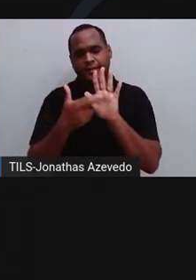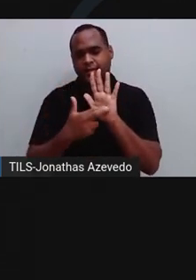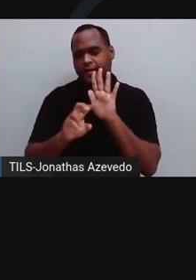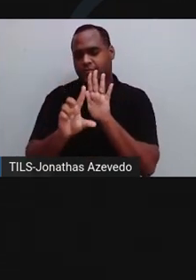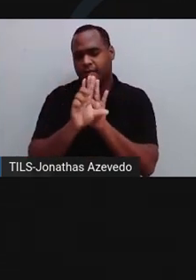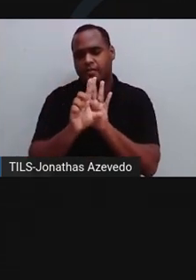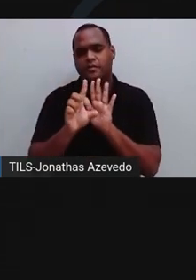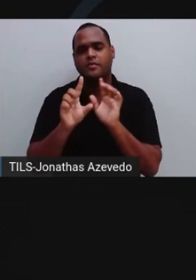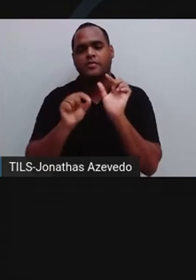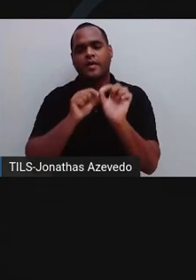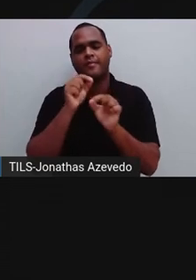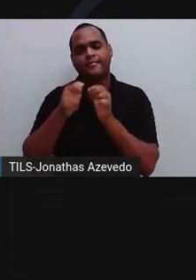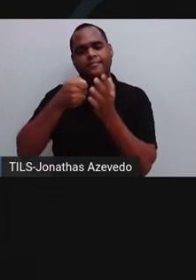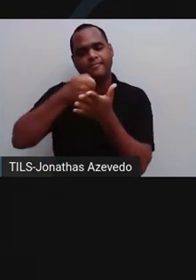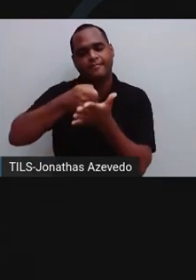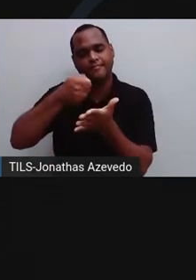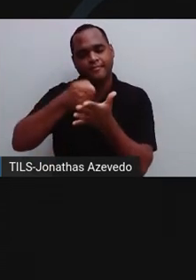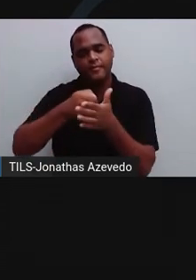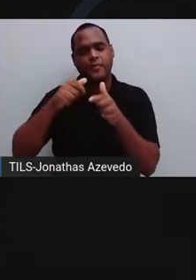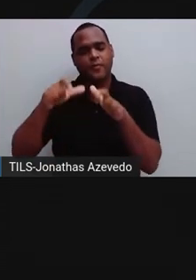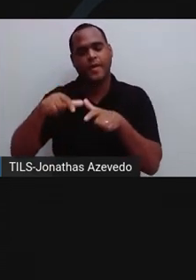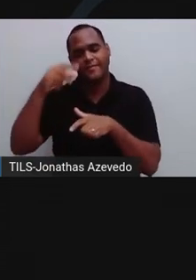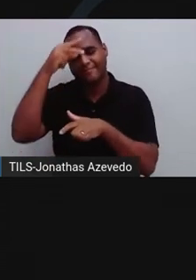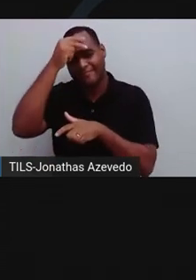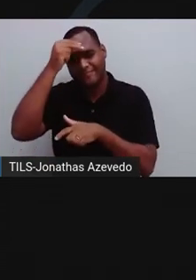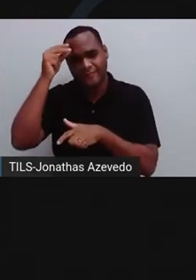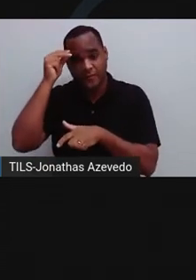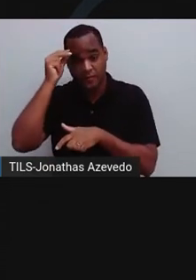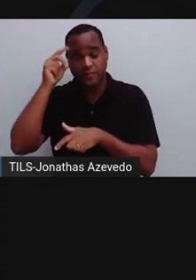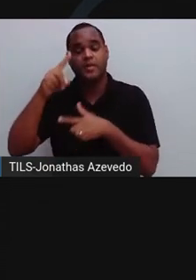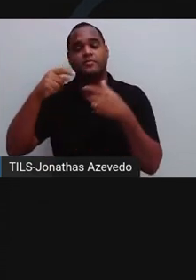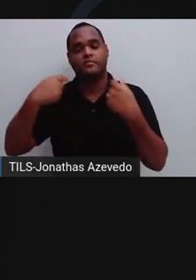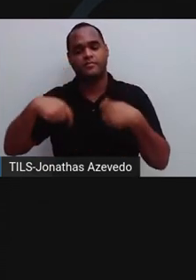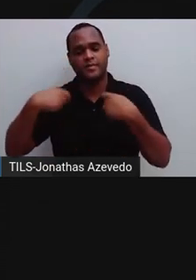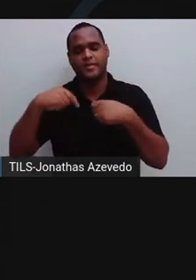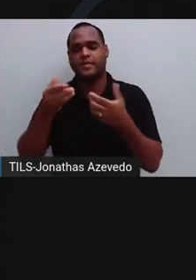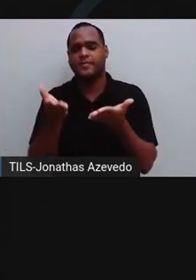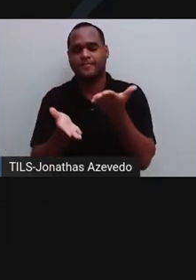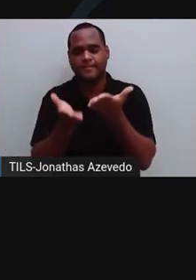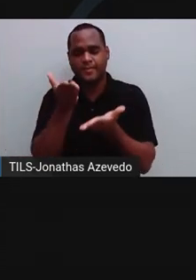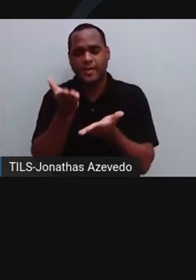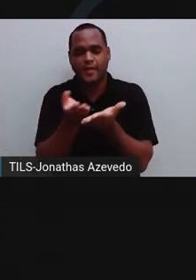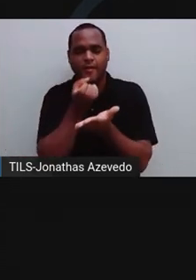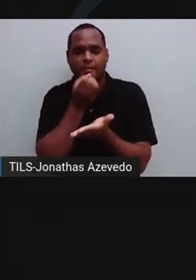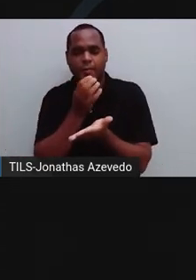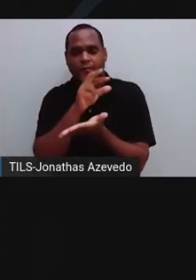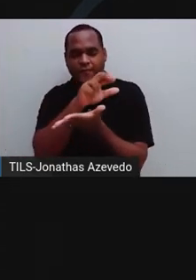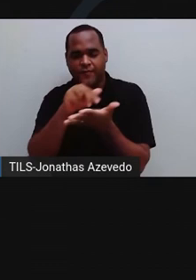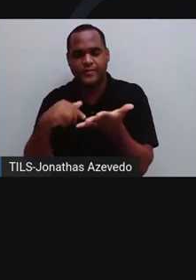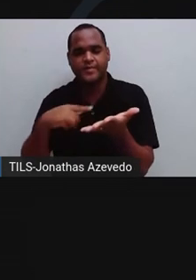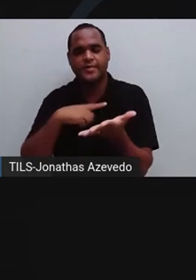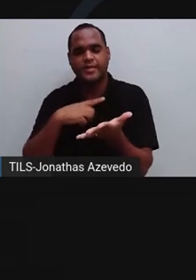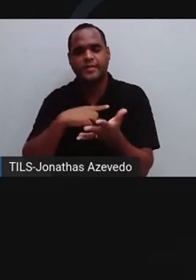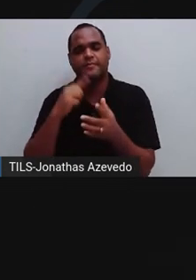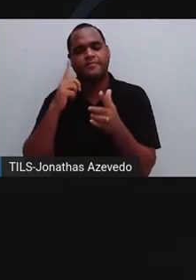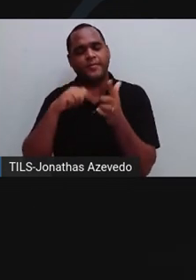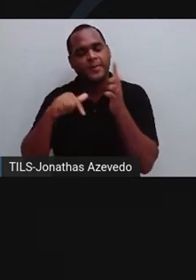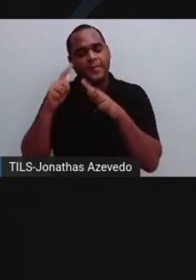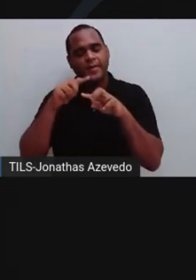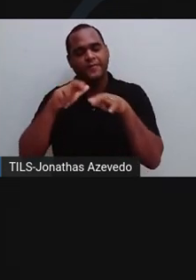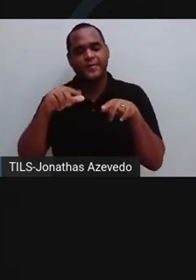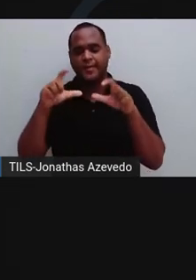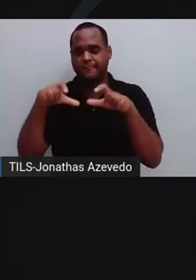que ordenam a paisagem do município e visam equilibrar os elementos que compõem a paisagem urbana,